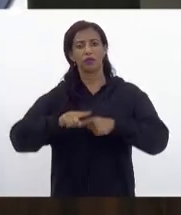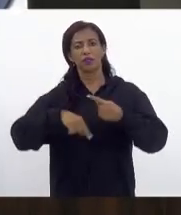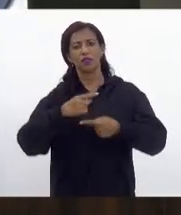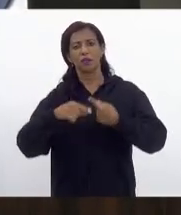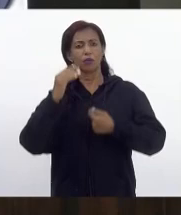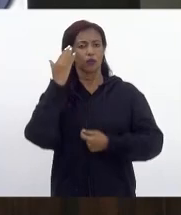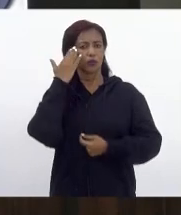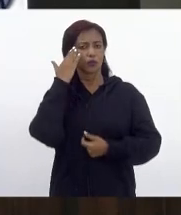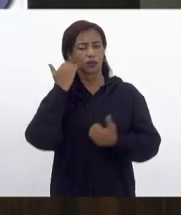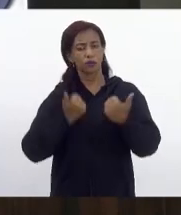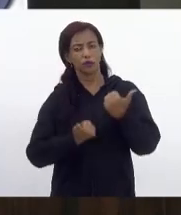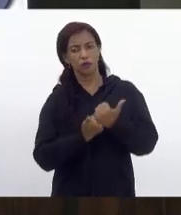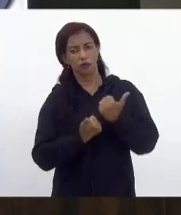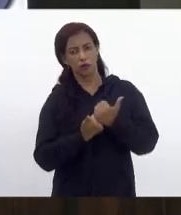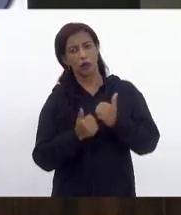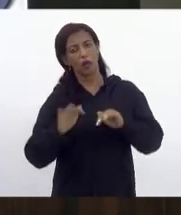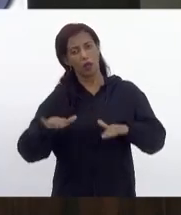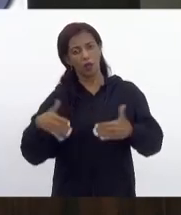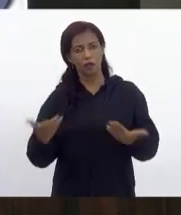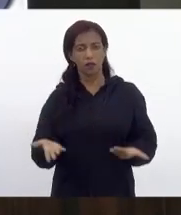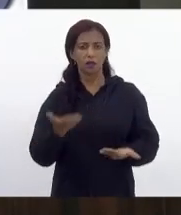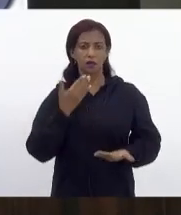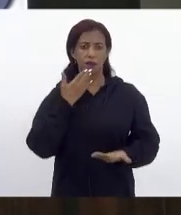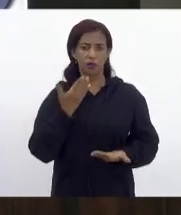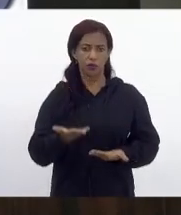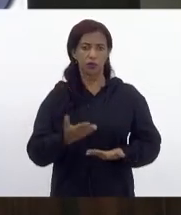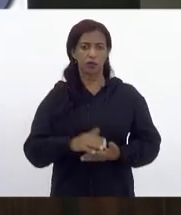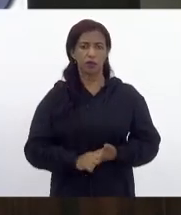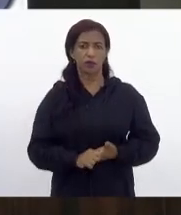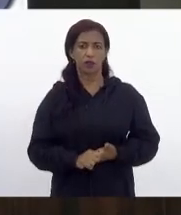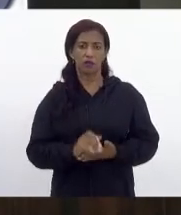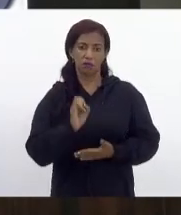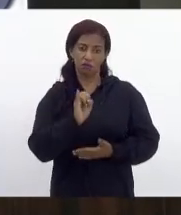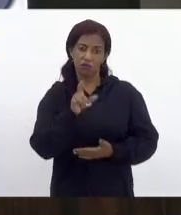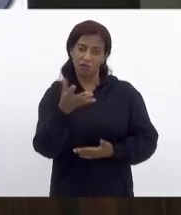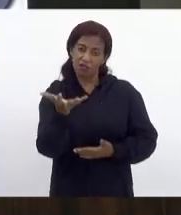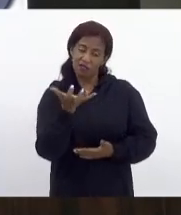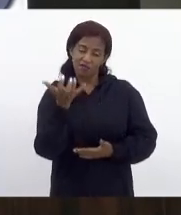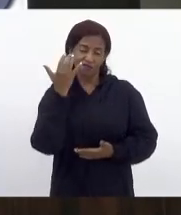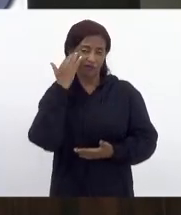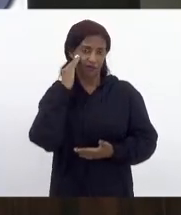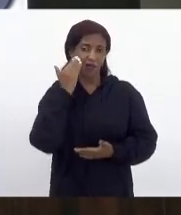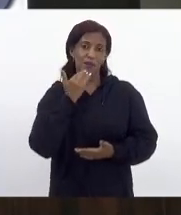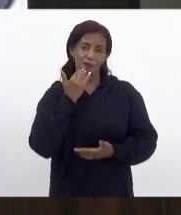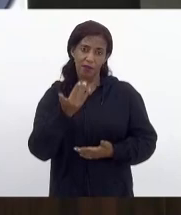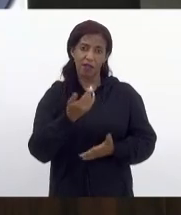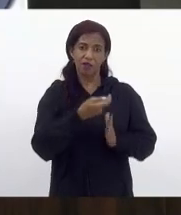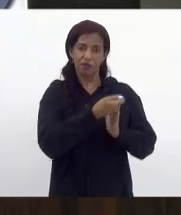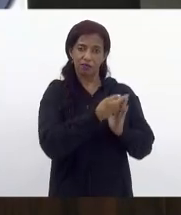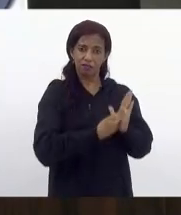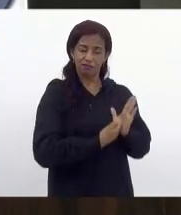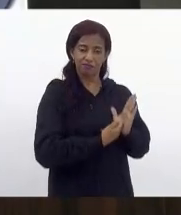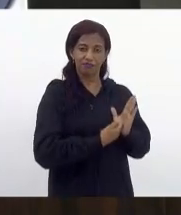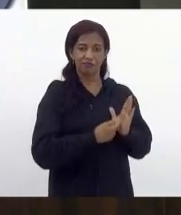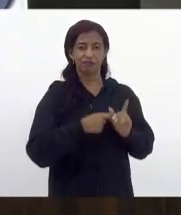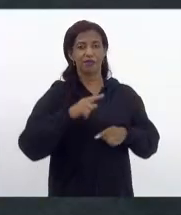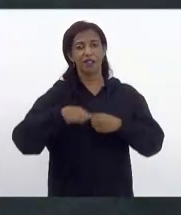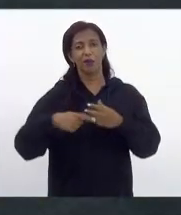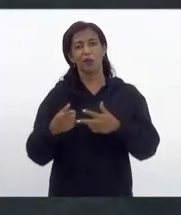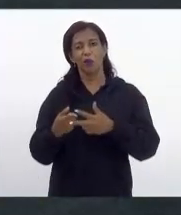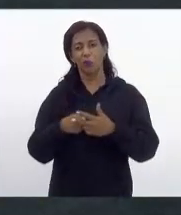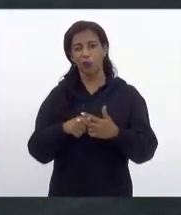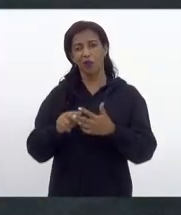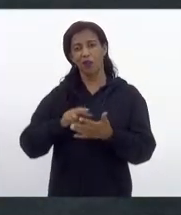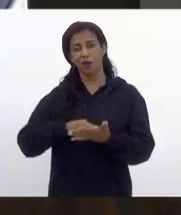entendimento do substitutivo e aí sim pedindo forma final de redação. Mas vossa excelência sim entende, peço forma final e depois corrigimos e